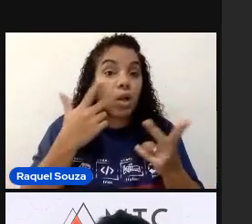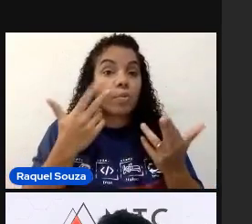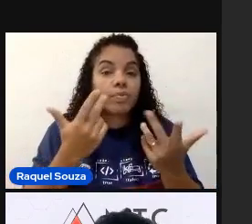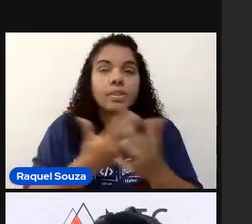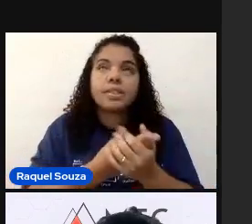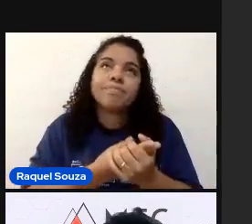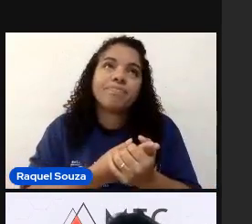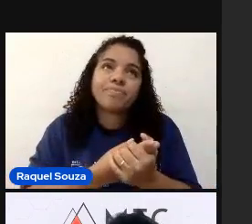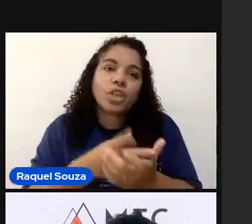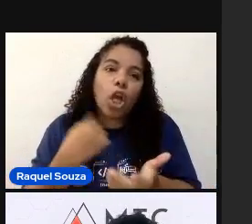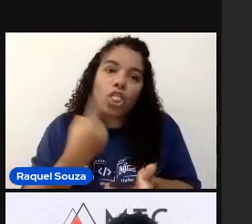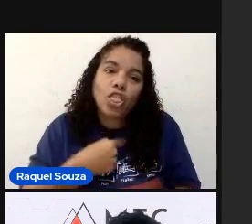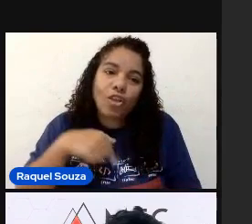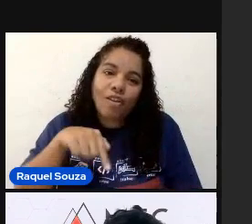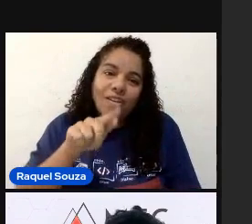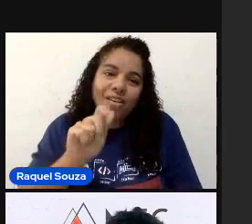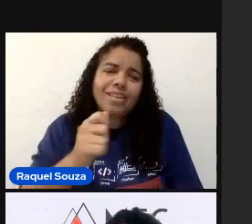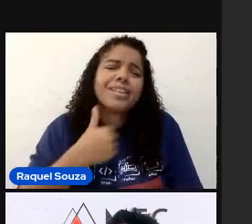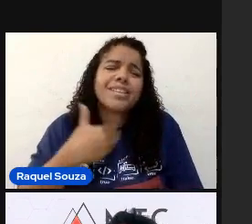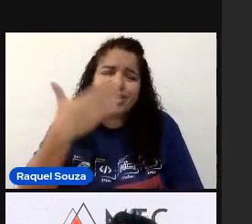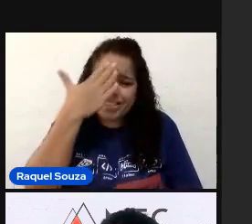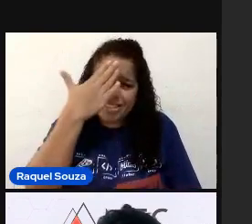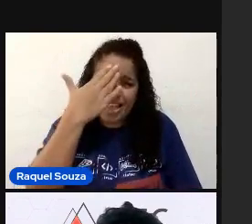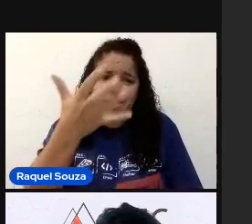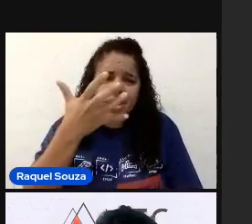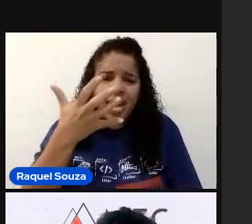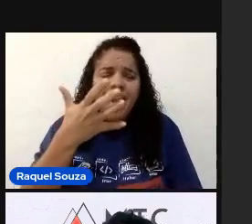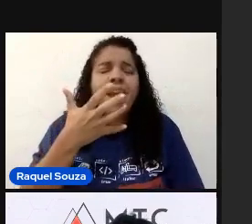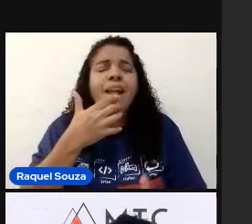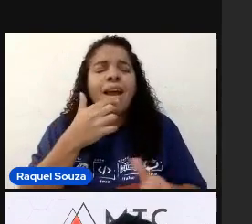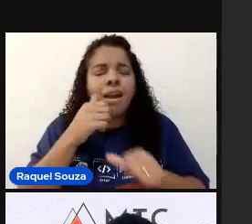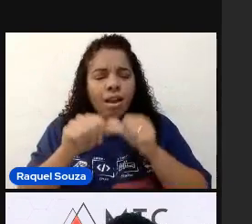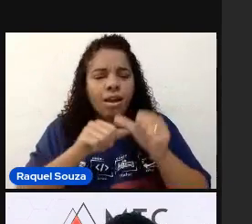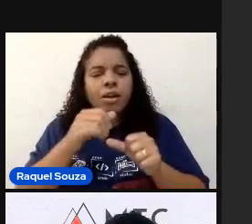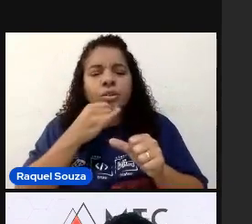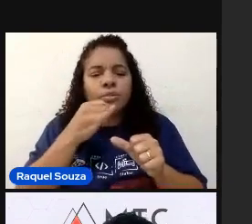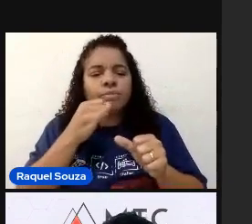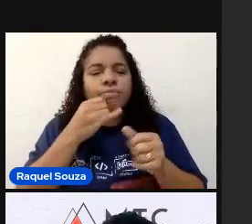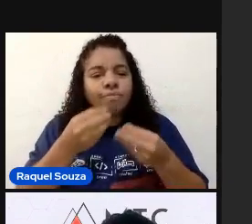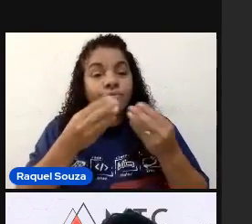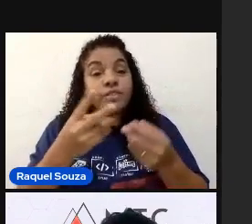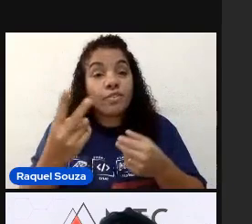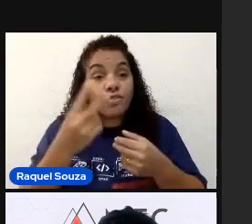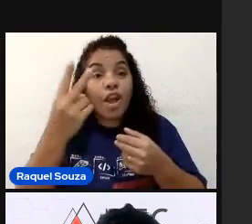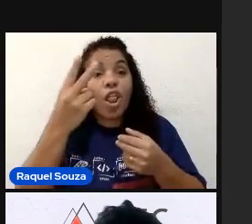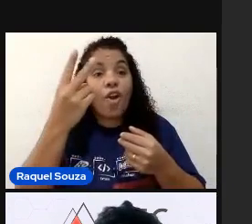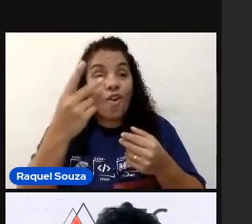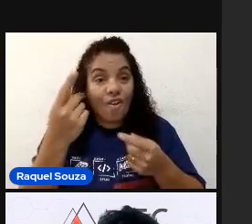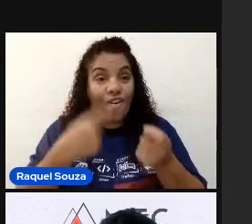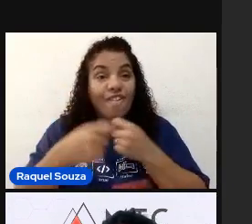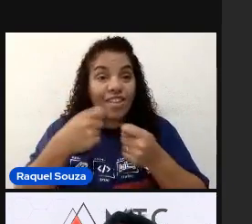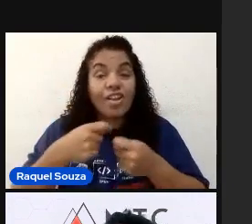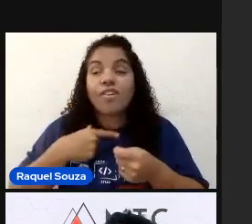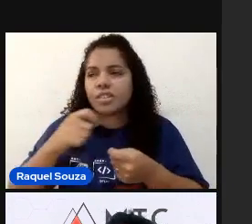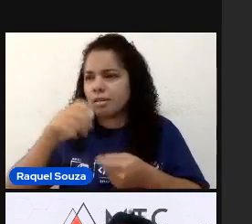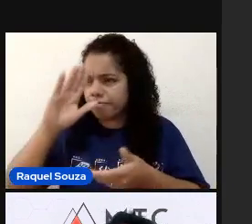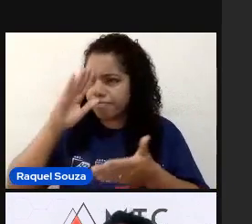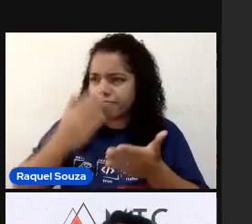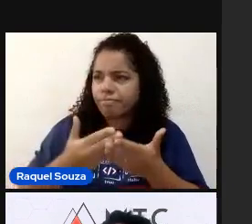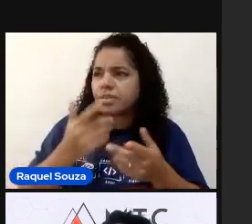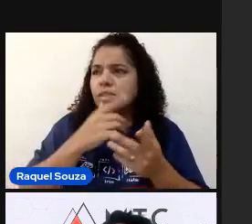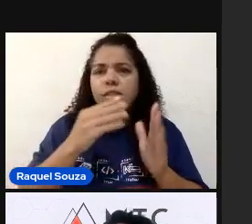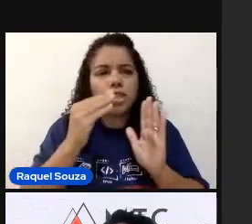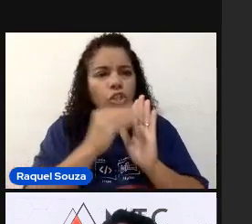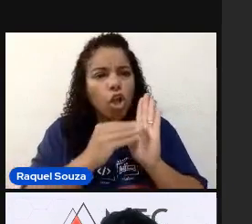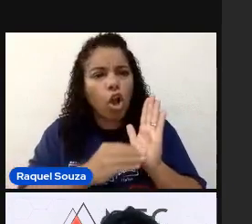Nós, criados, nós sabemos que a gente quer que a automação entregue valor para o negócio. A gente quer que ela seja confiável. Que a gente possa colocar ela